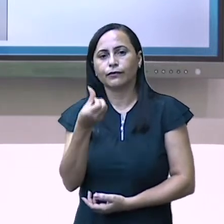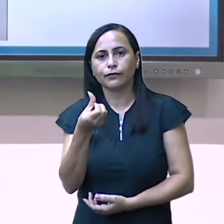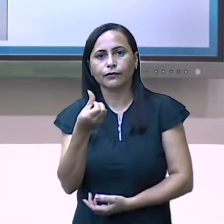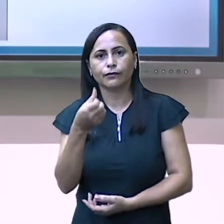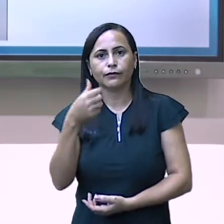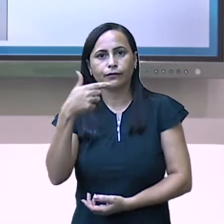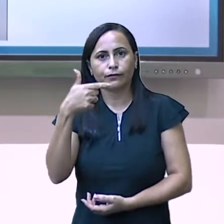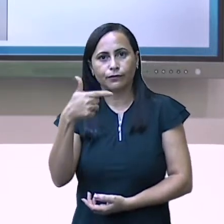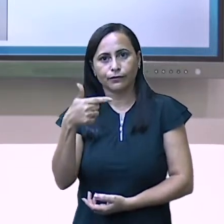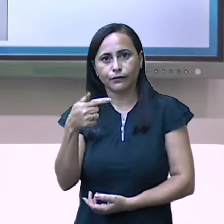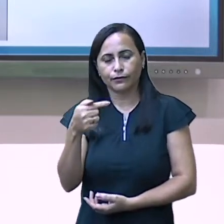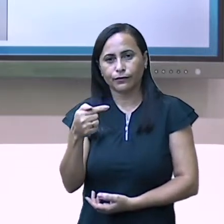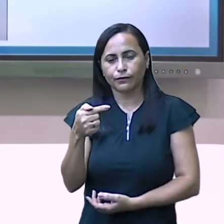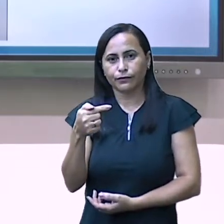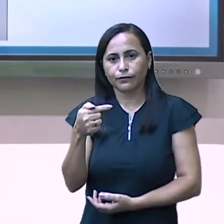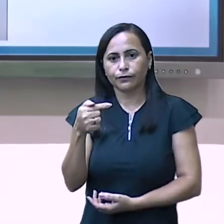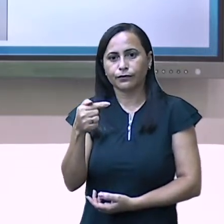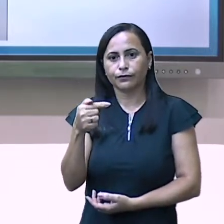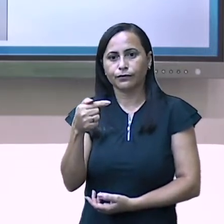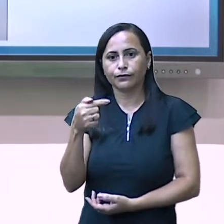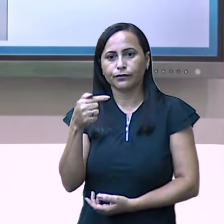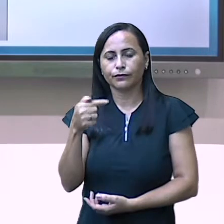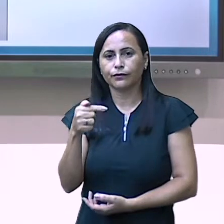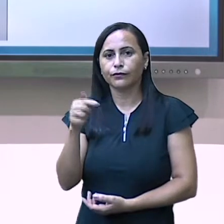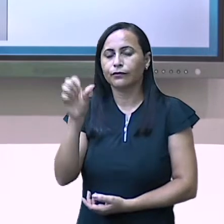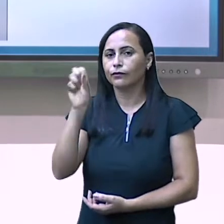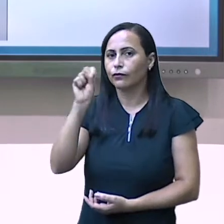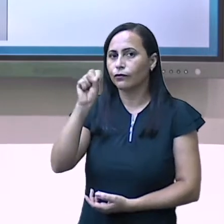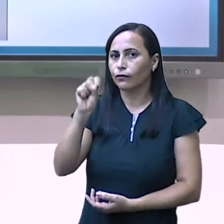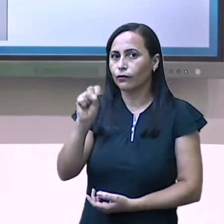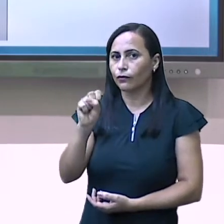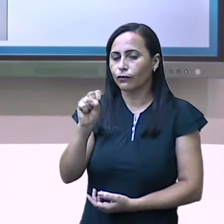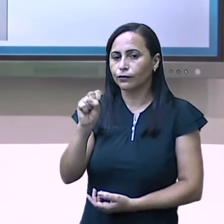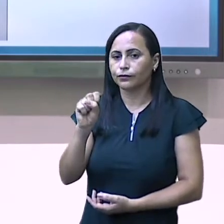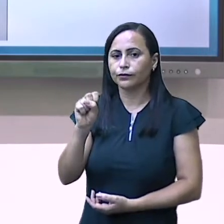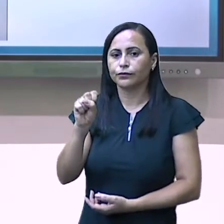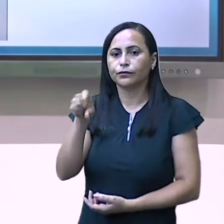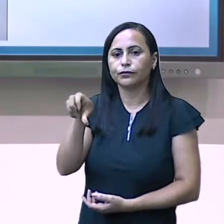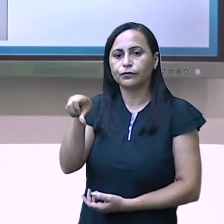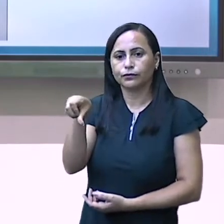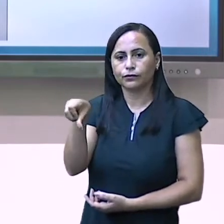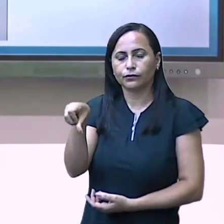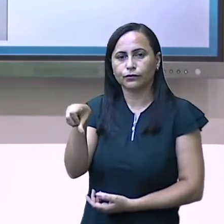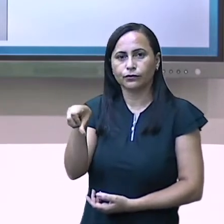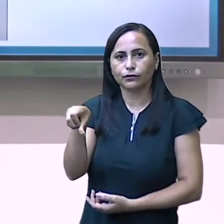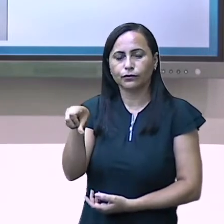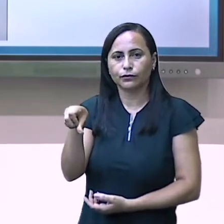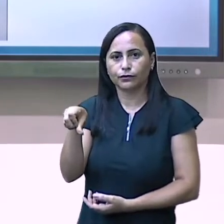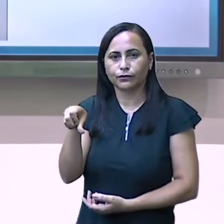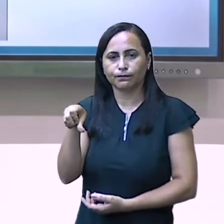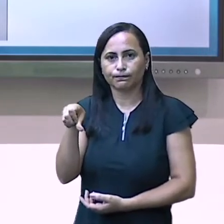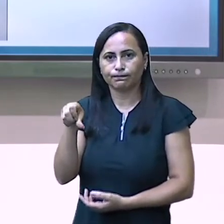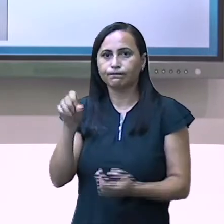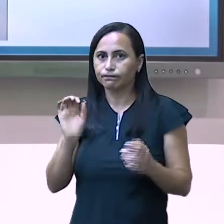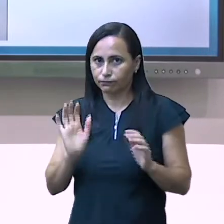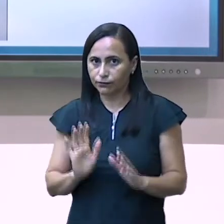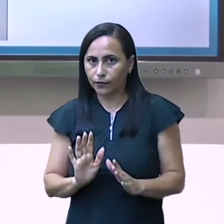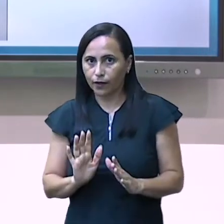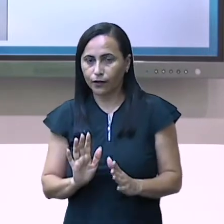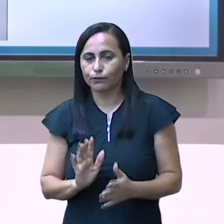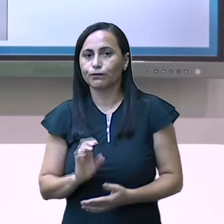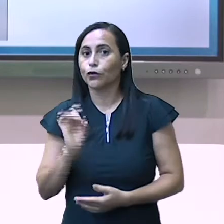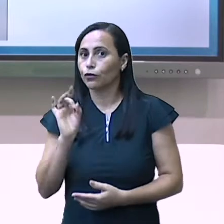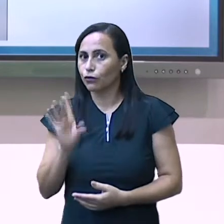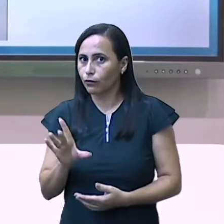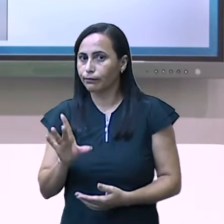5, 6, 7, 8 e 9. Não é isso mesmo?